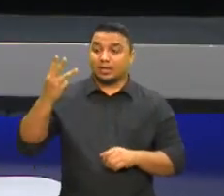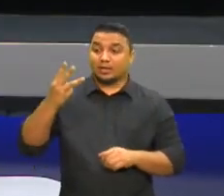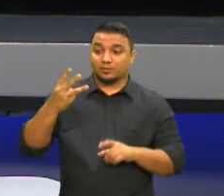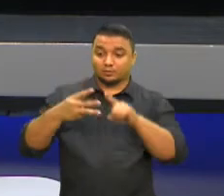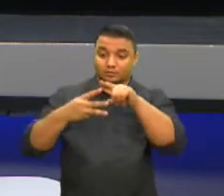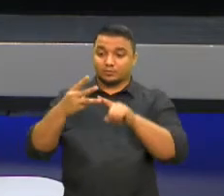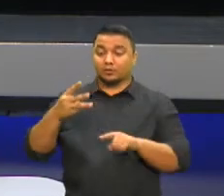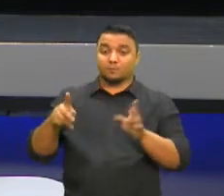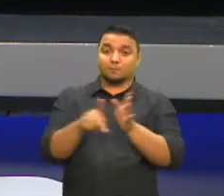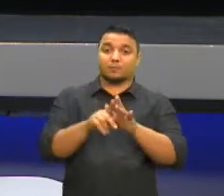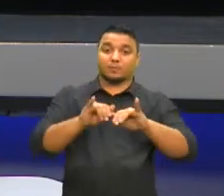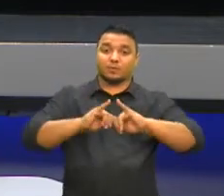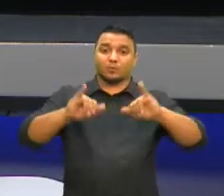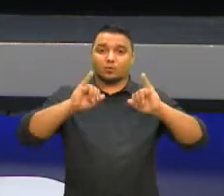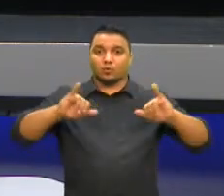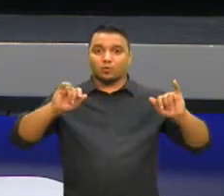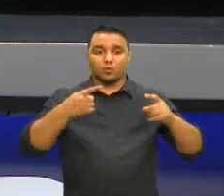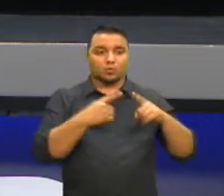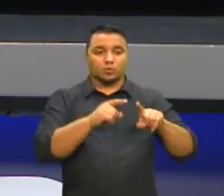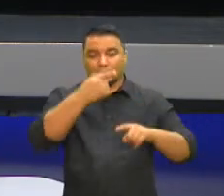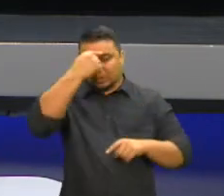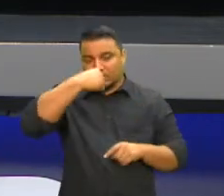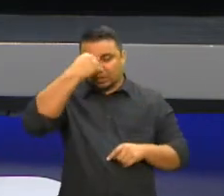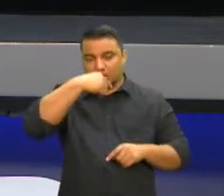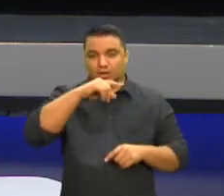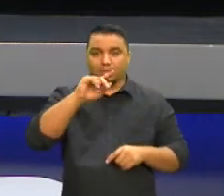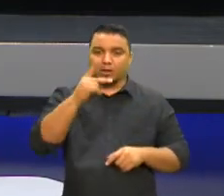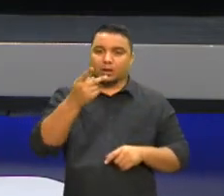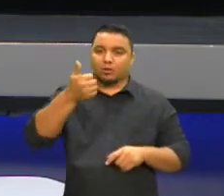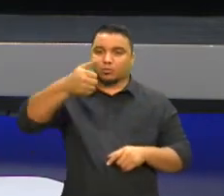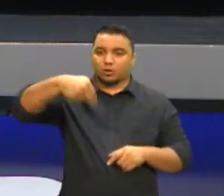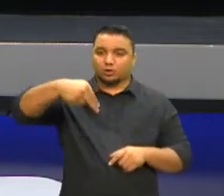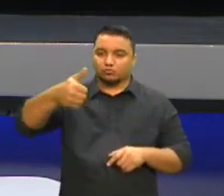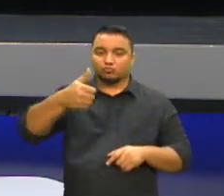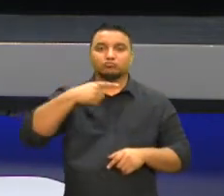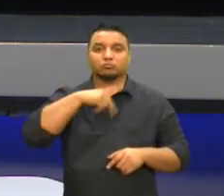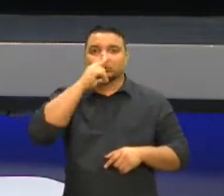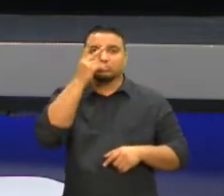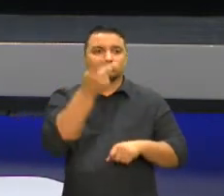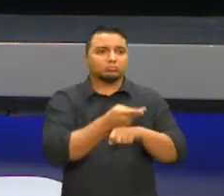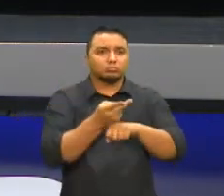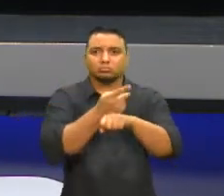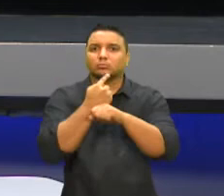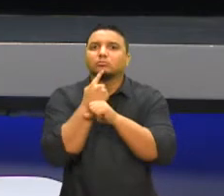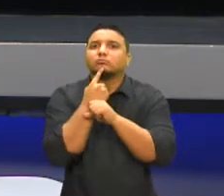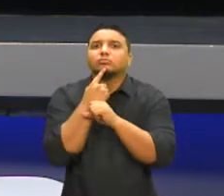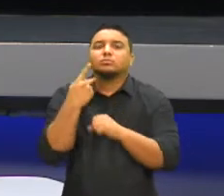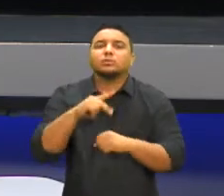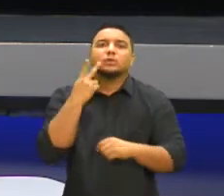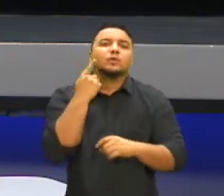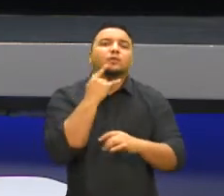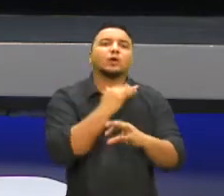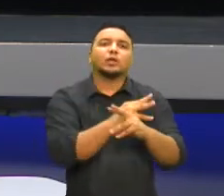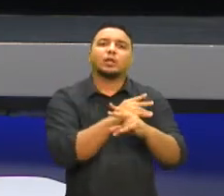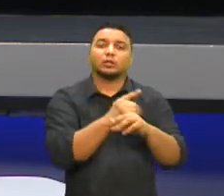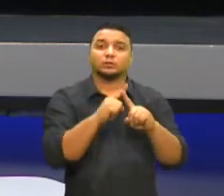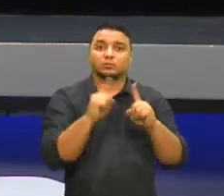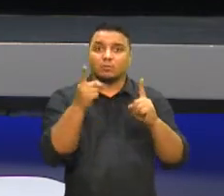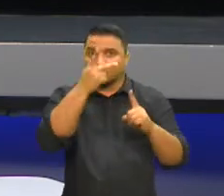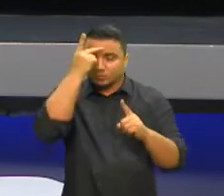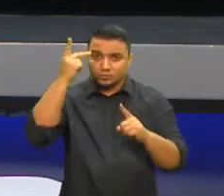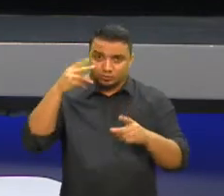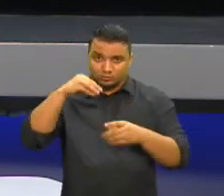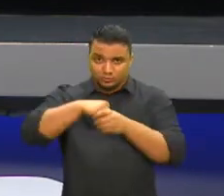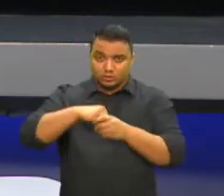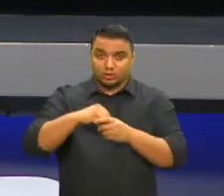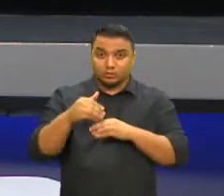campanha de imunização contra a influência tiveram baixa procura da população na capital cearense. Mas o fortalezense, a